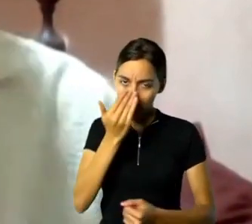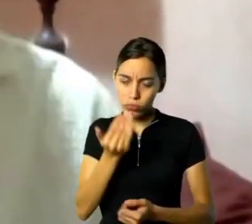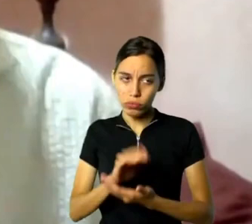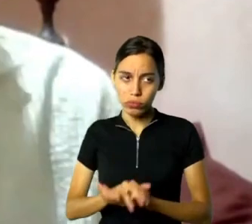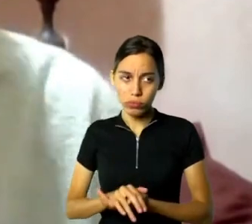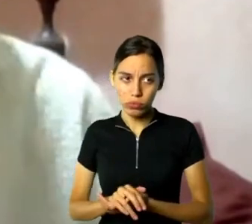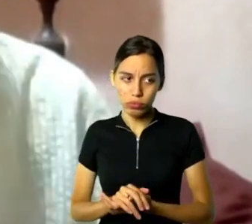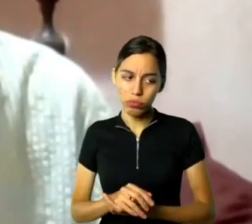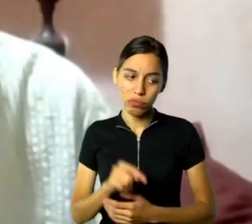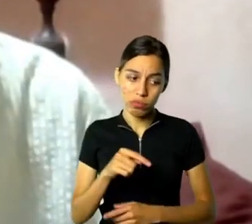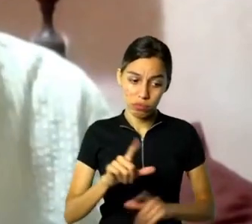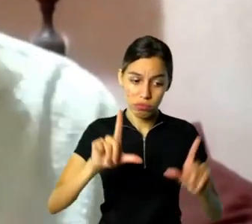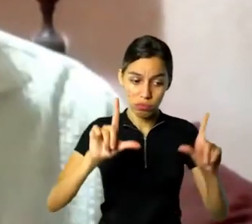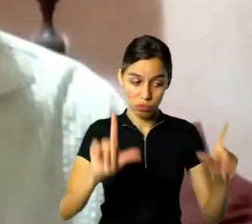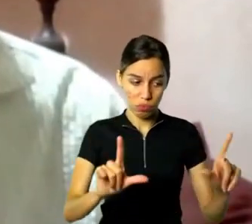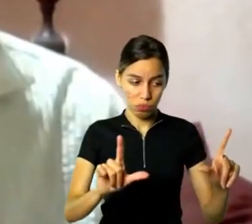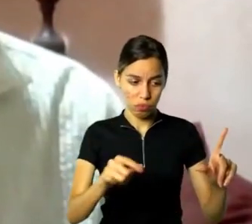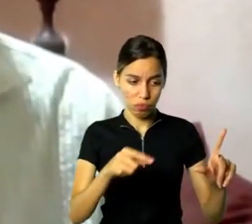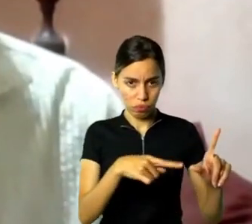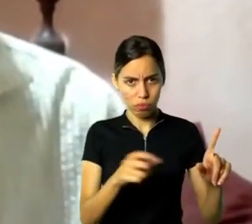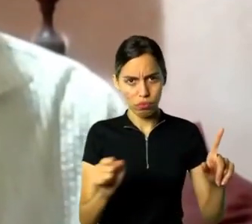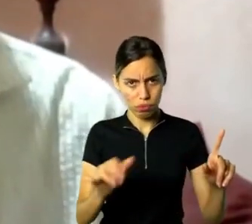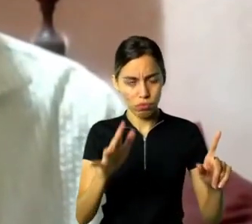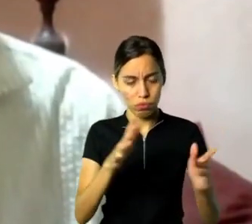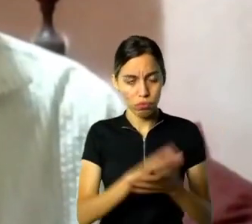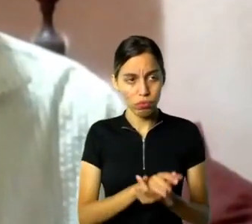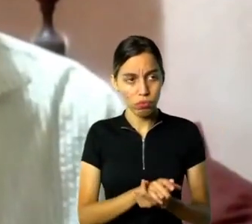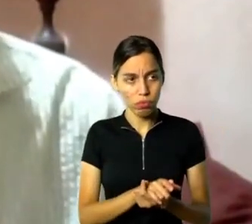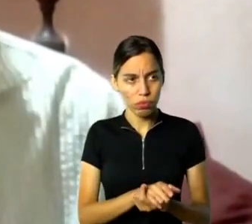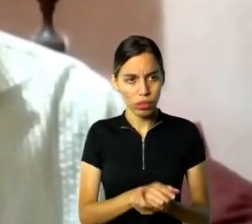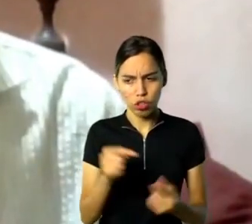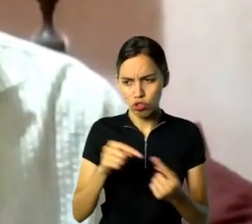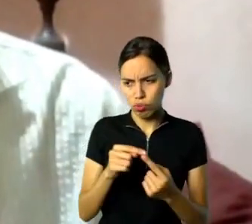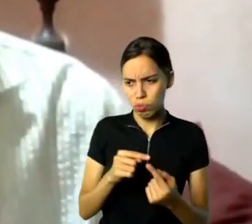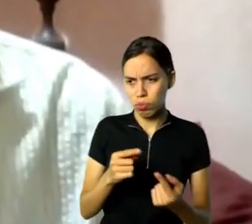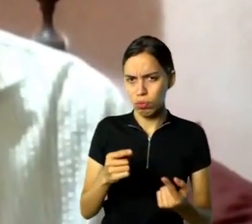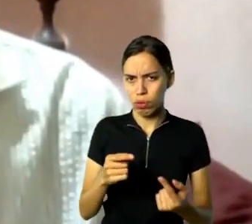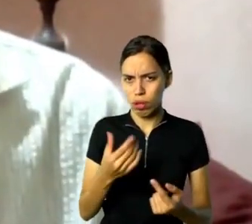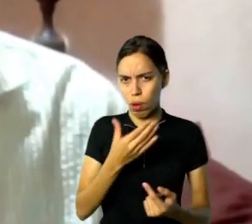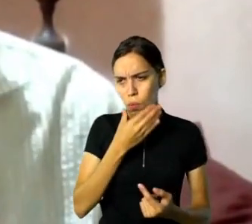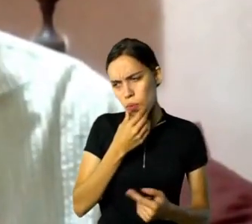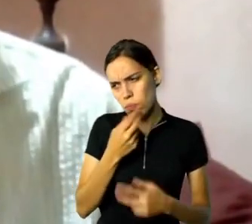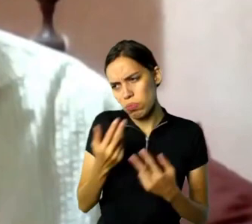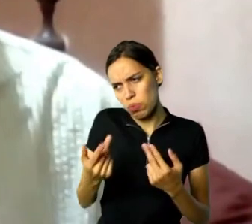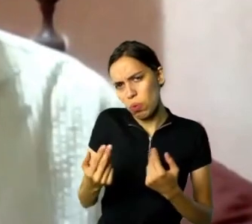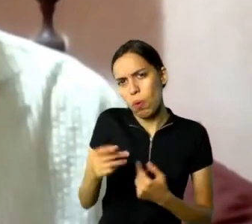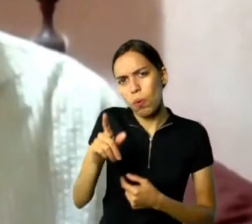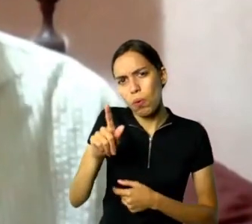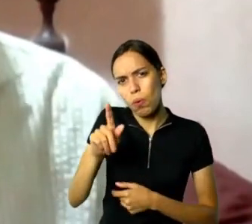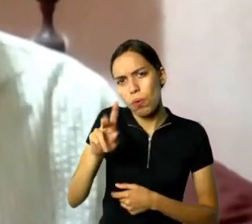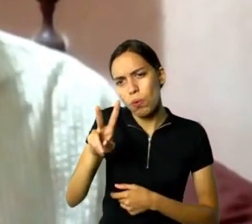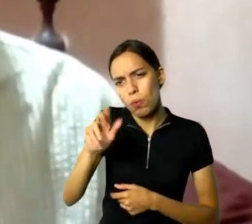essa coisa dele não ter aproveitado não foi igual o Van Gogh que não vendeu um quadro, ele vendeu, trocou,